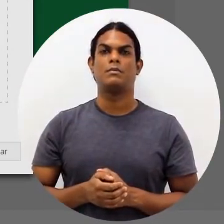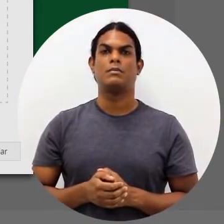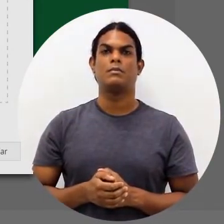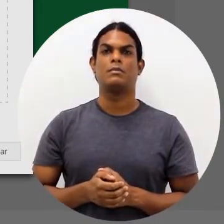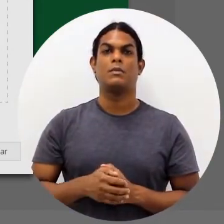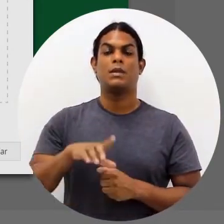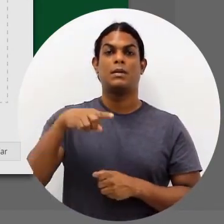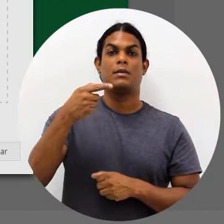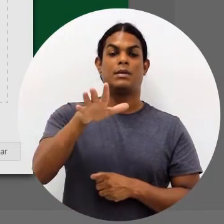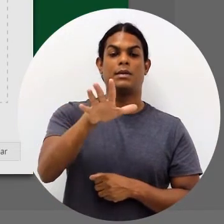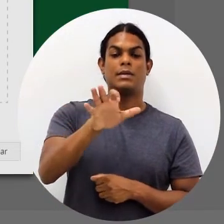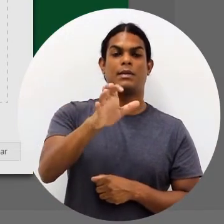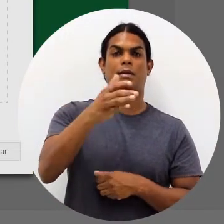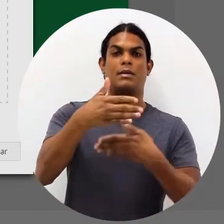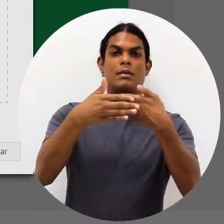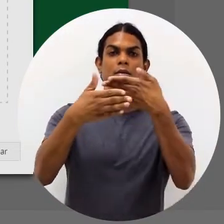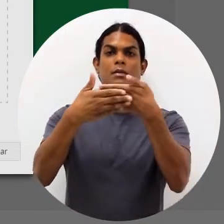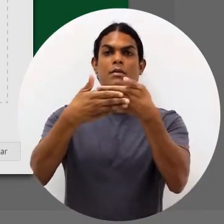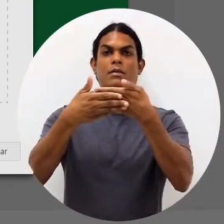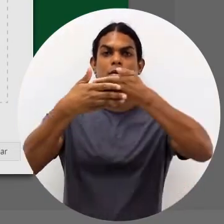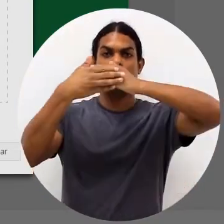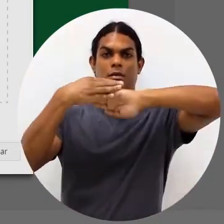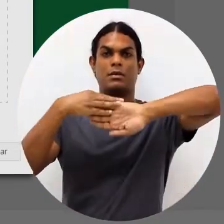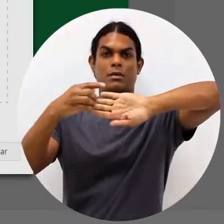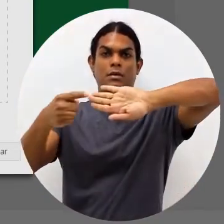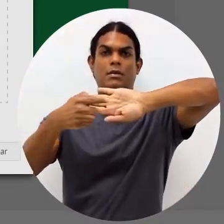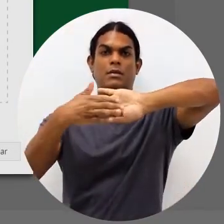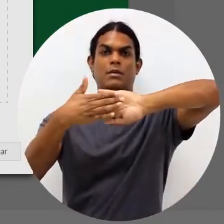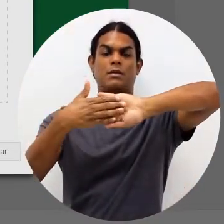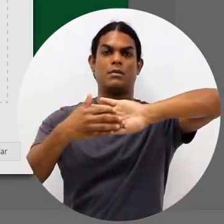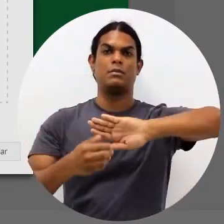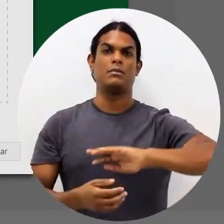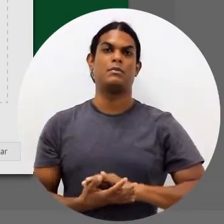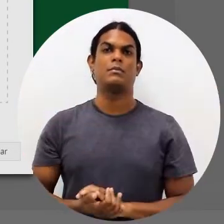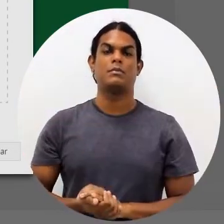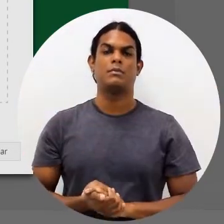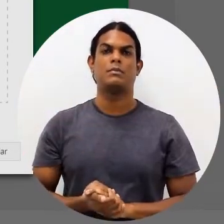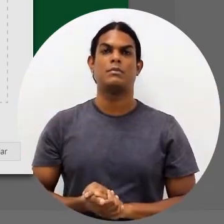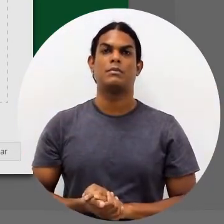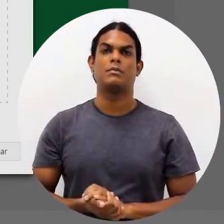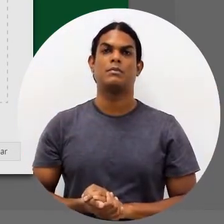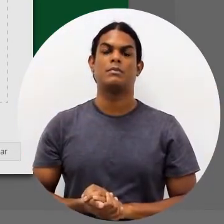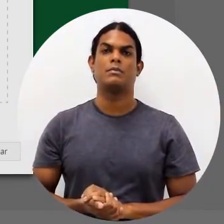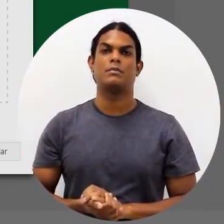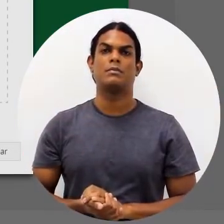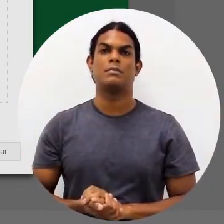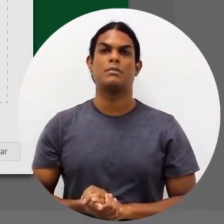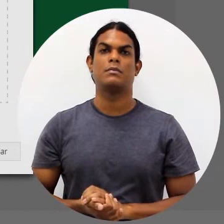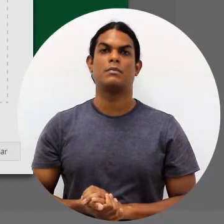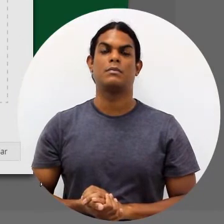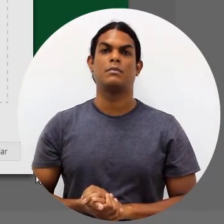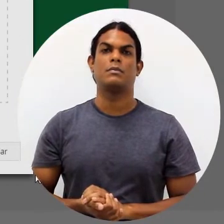lá no flashcard. Quando vocês clicarem, ele vai girar para que vocês possam colocar. Bom,